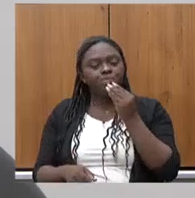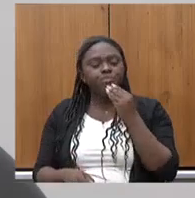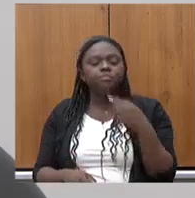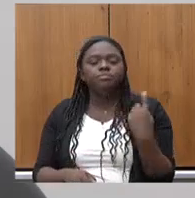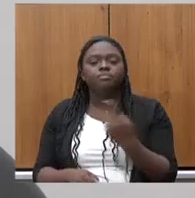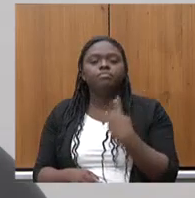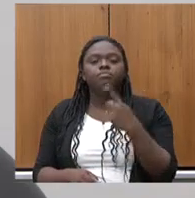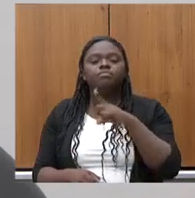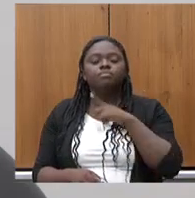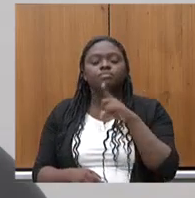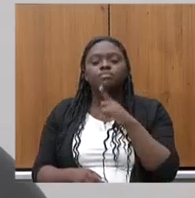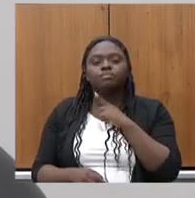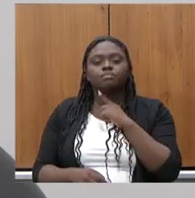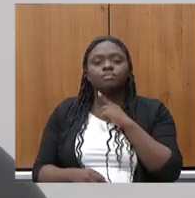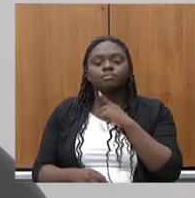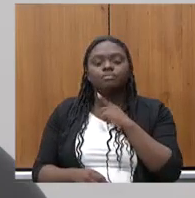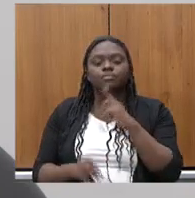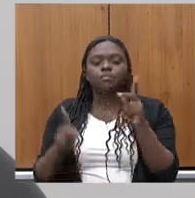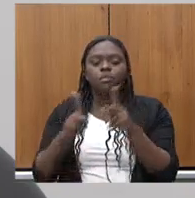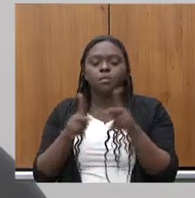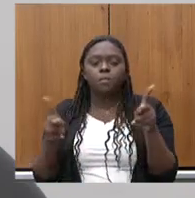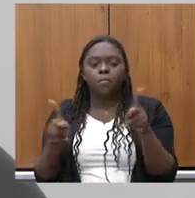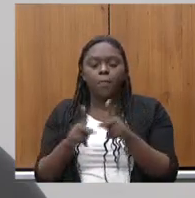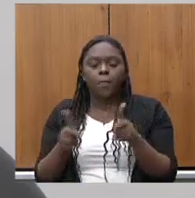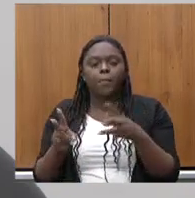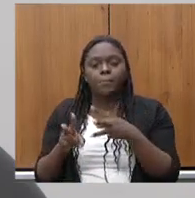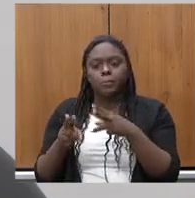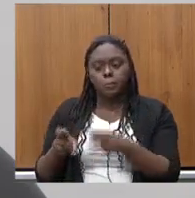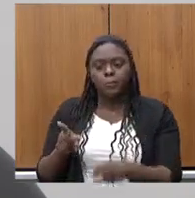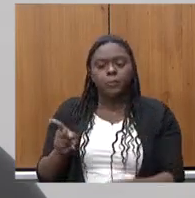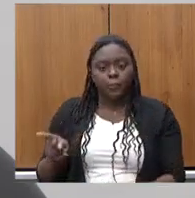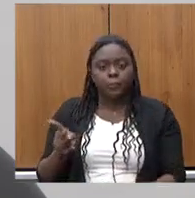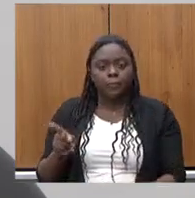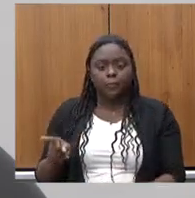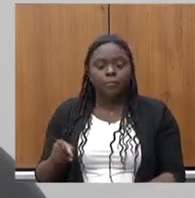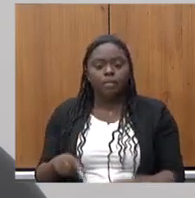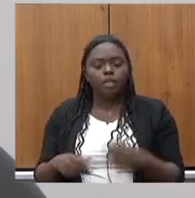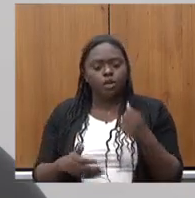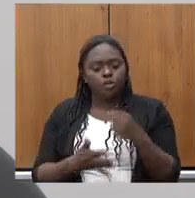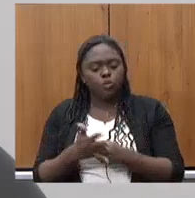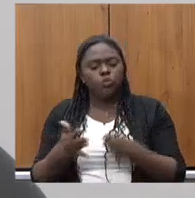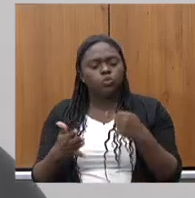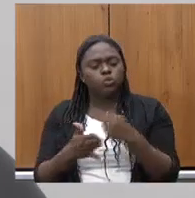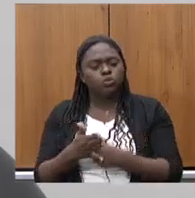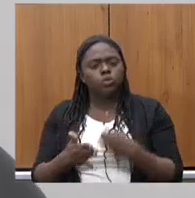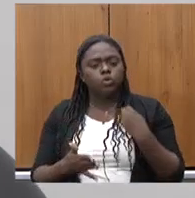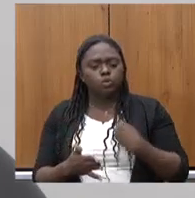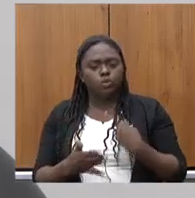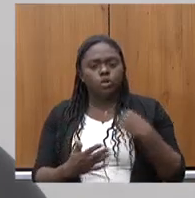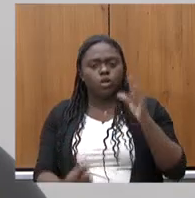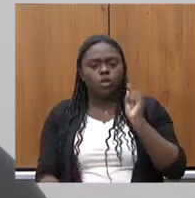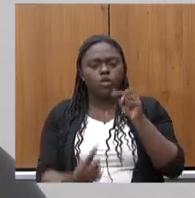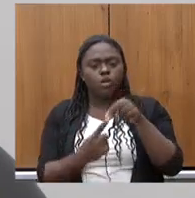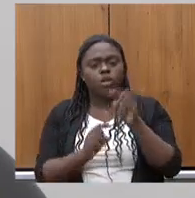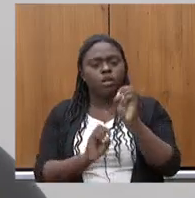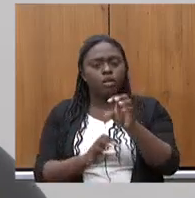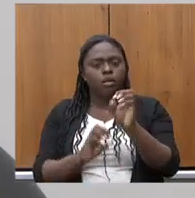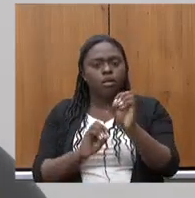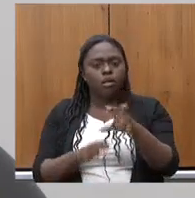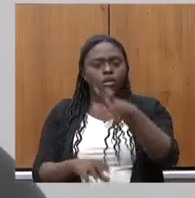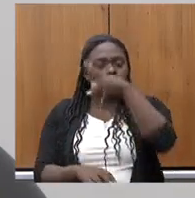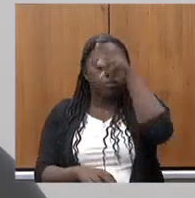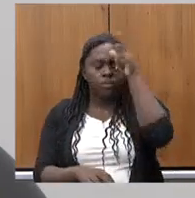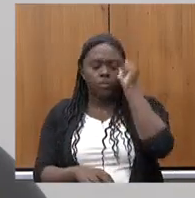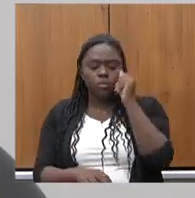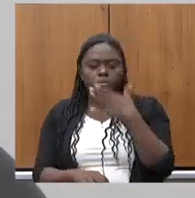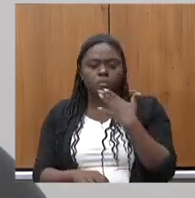tenhamos professoras como a Maria Helena Gabriel que fazem a luta de uma vida por uma educação pública de qualidade e desejar